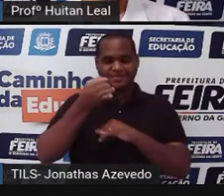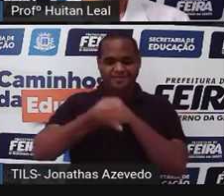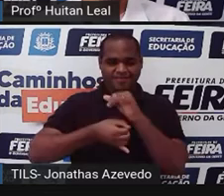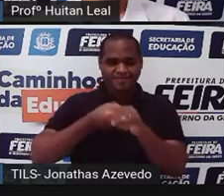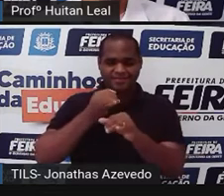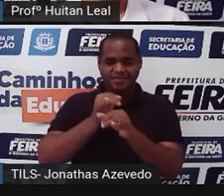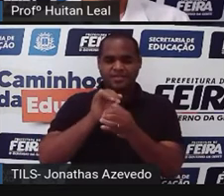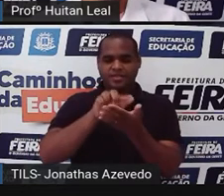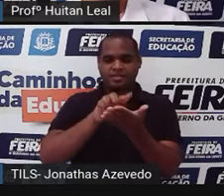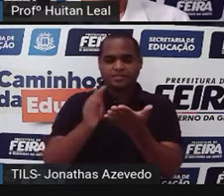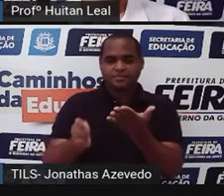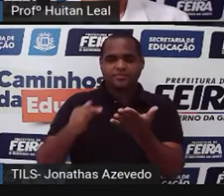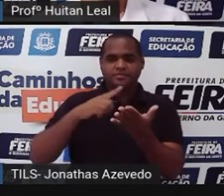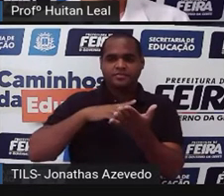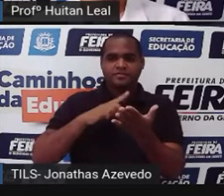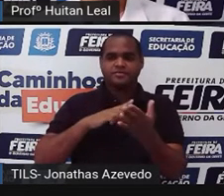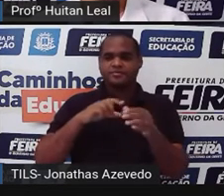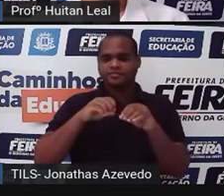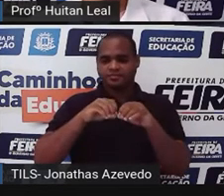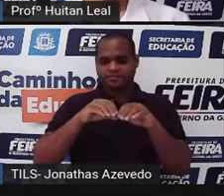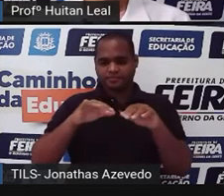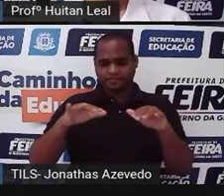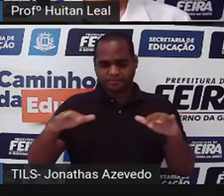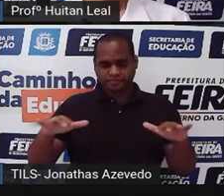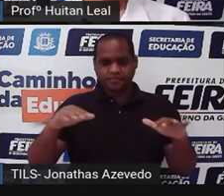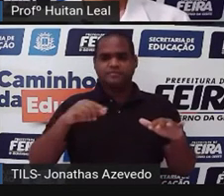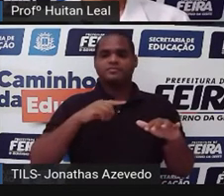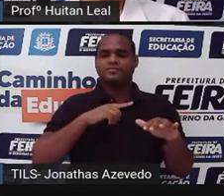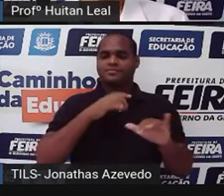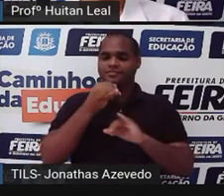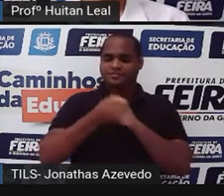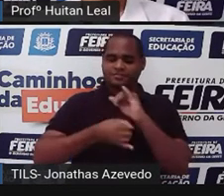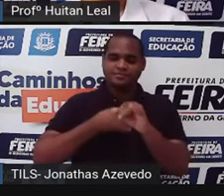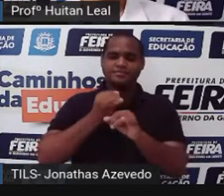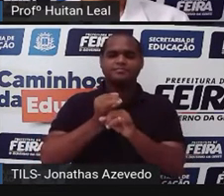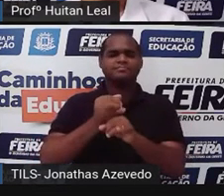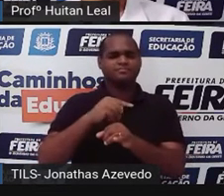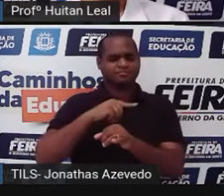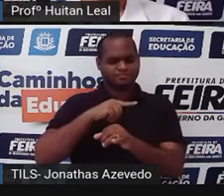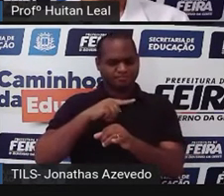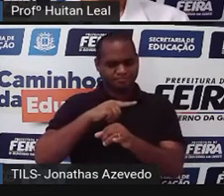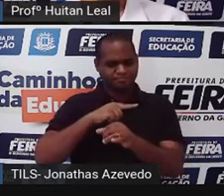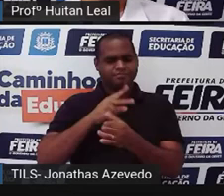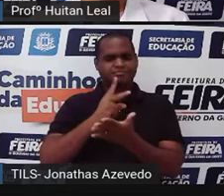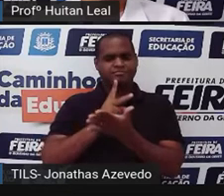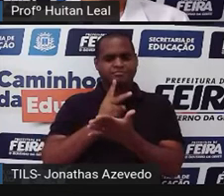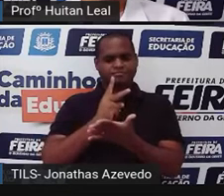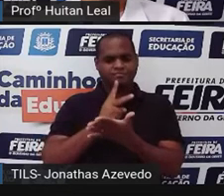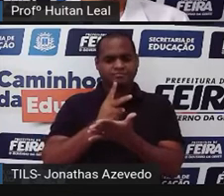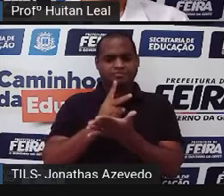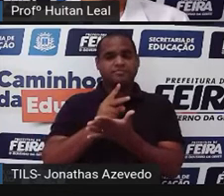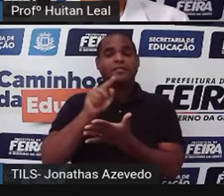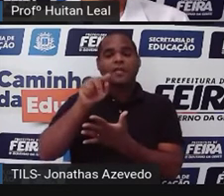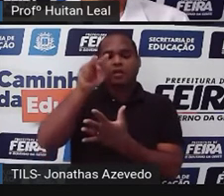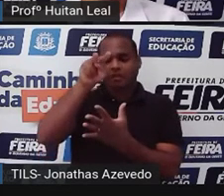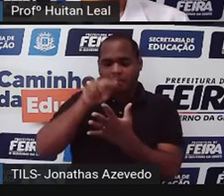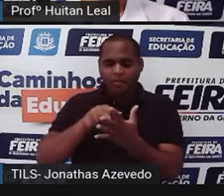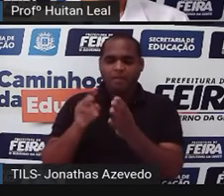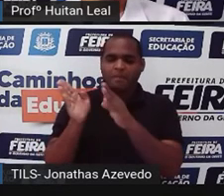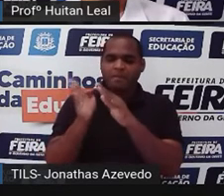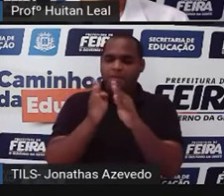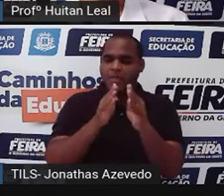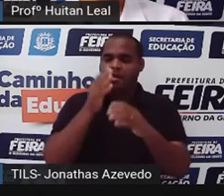os jornais que são veiculados pela internet, têm sempre um espaçozinho para o leitor colocar o seu